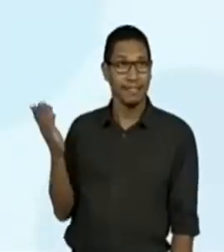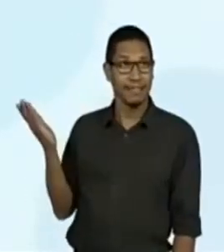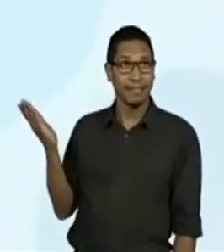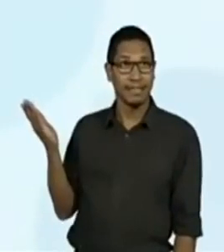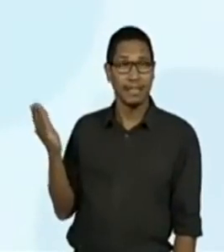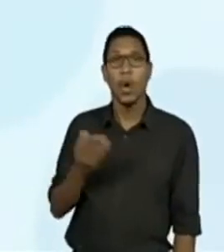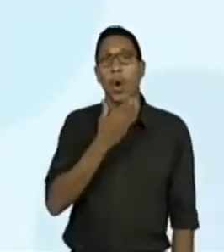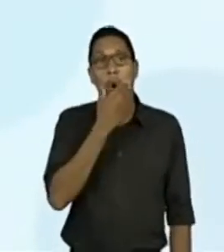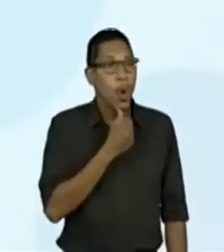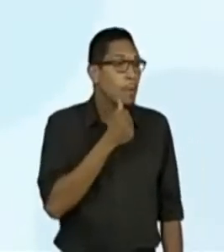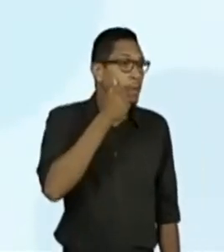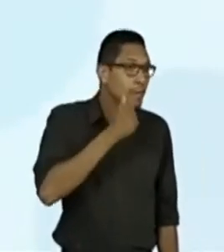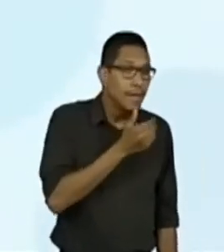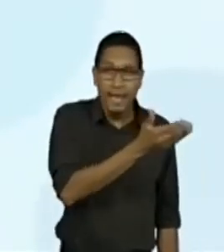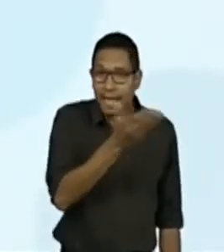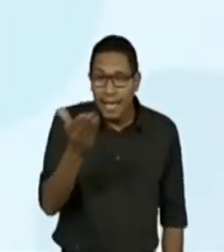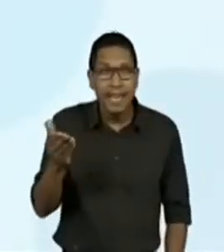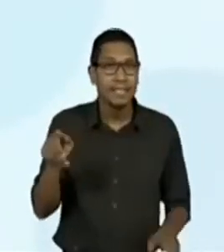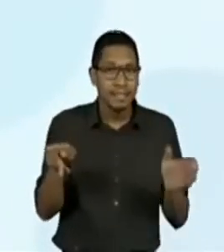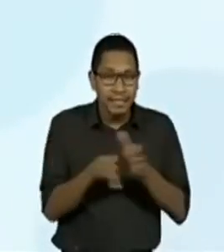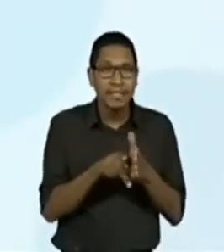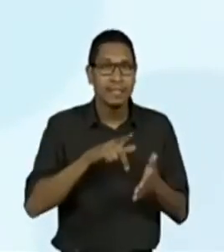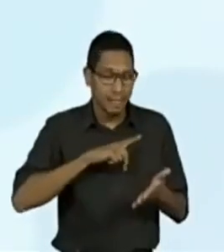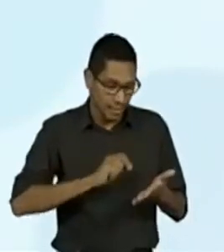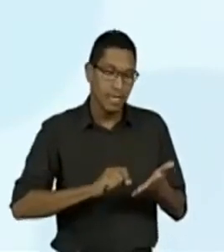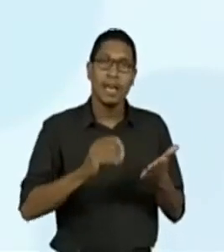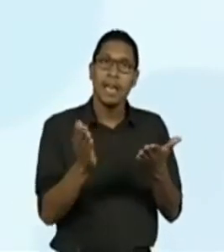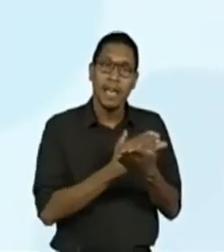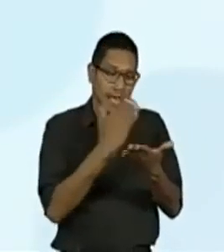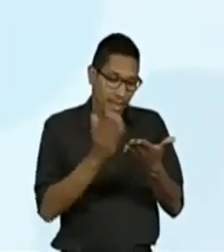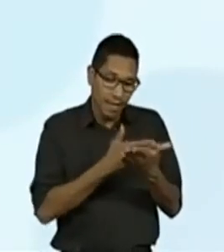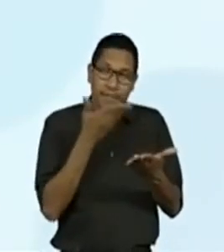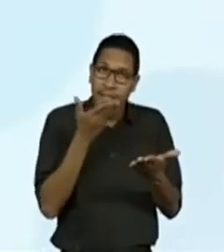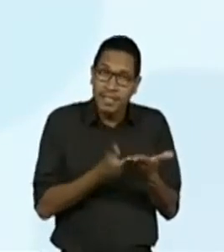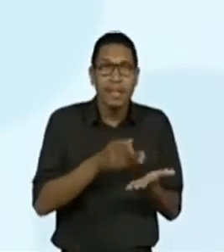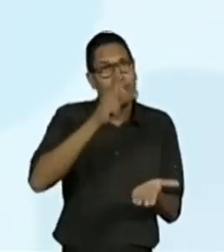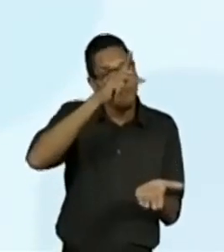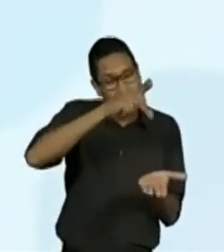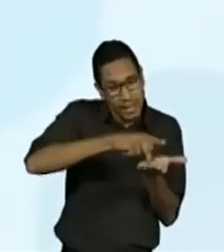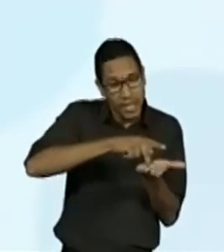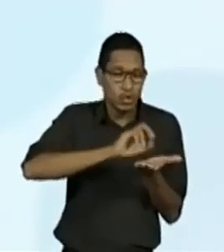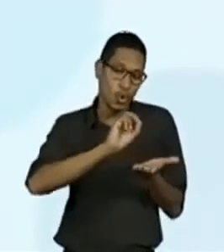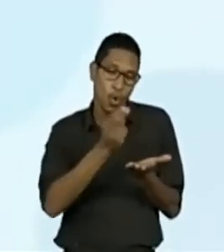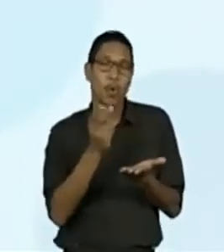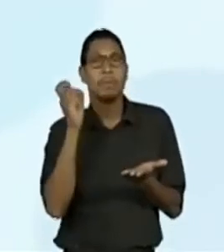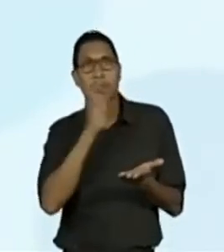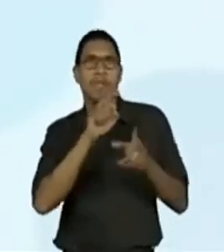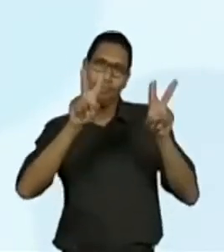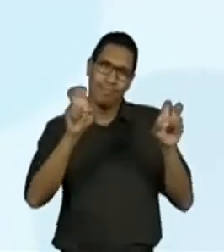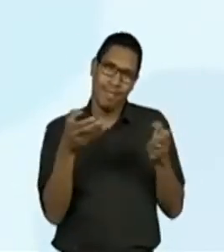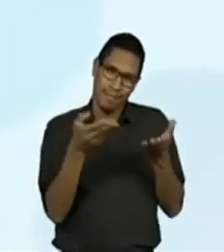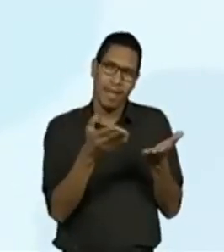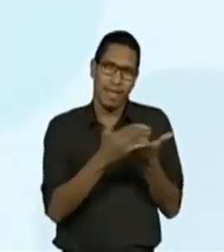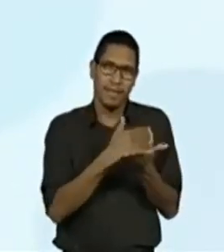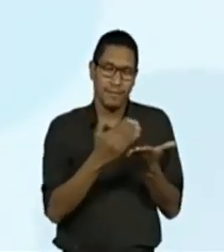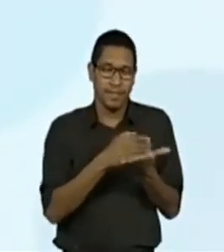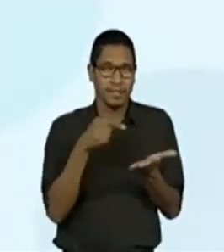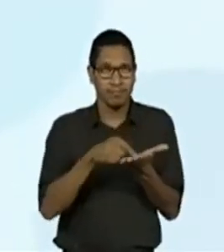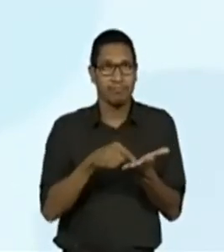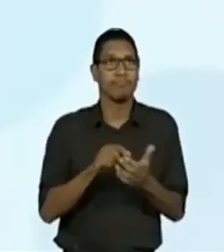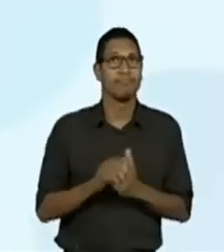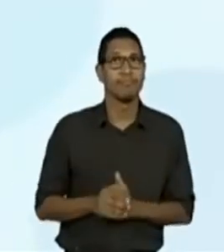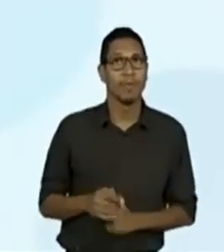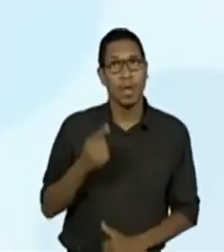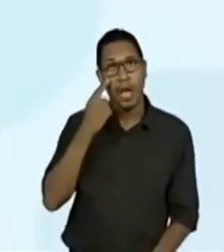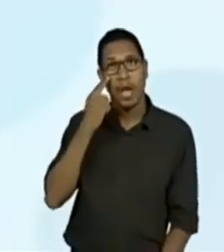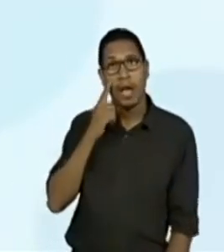Senhores e senhoras da revista Verdade ou Mito. E aqui, a pessoa se apresenta, começando a sua opinião. Vou até destacar aqui,